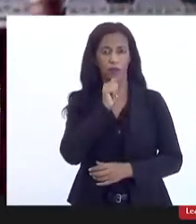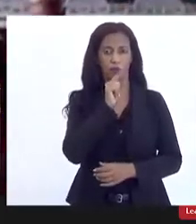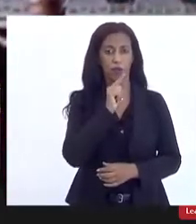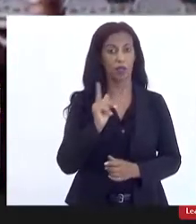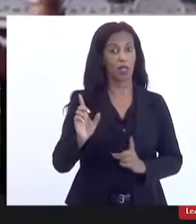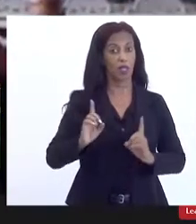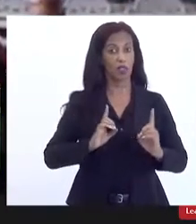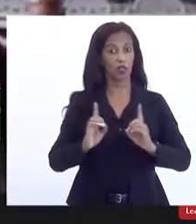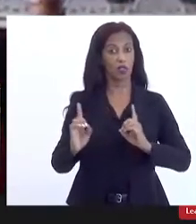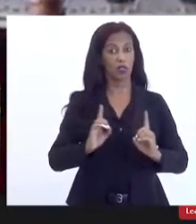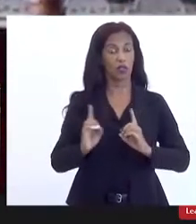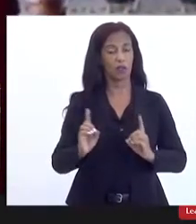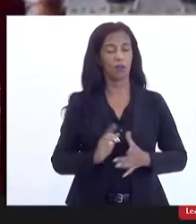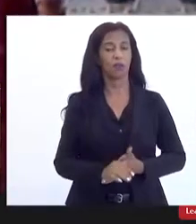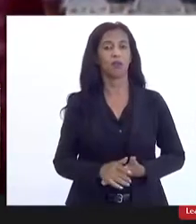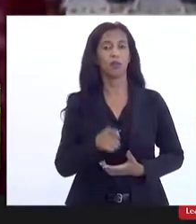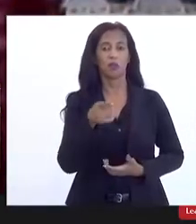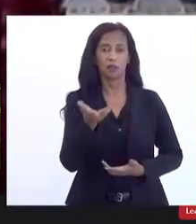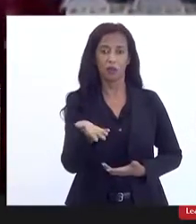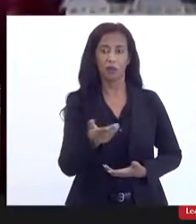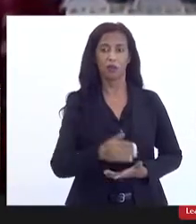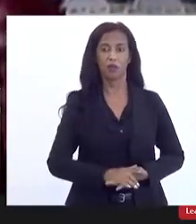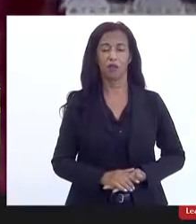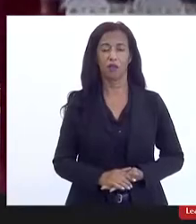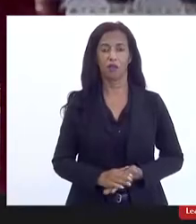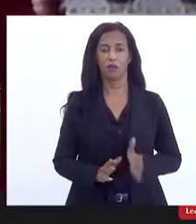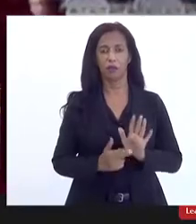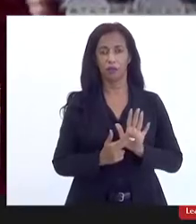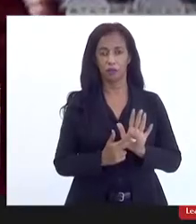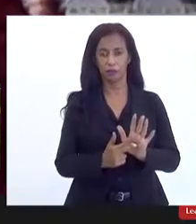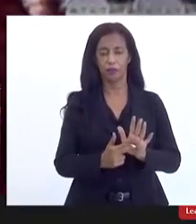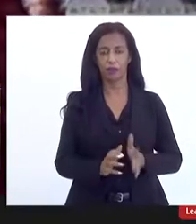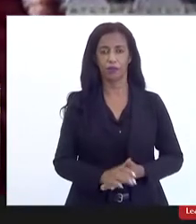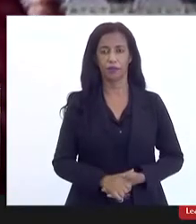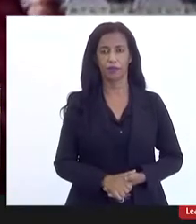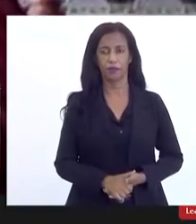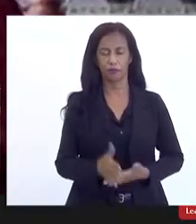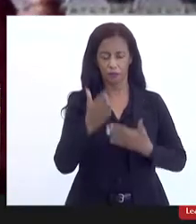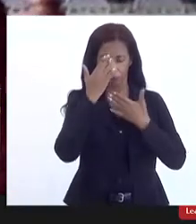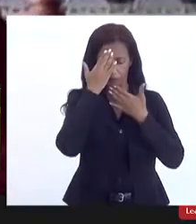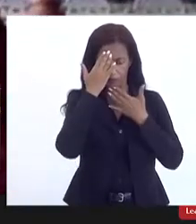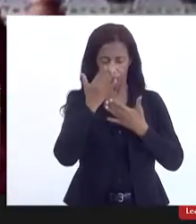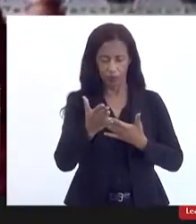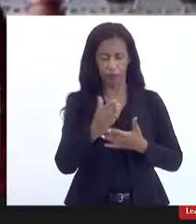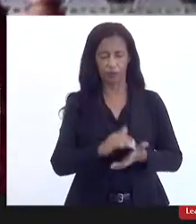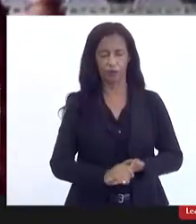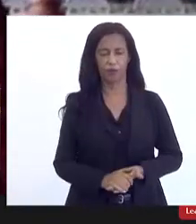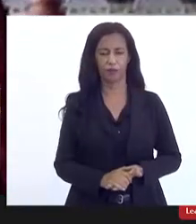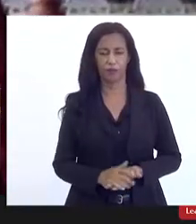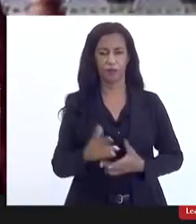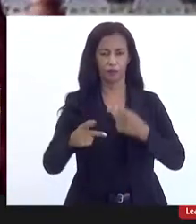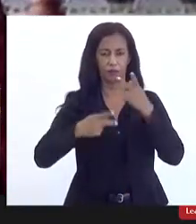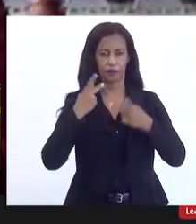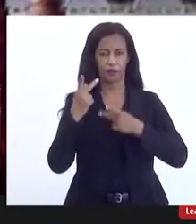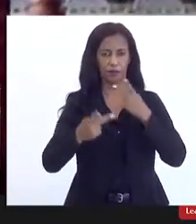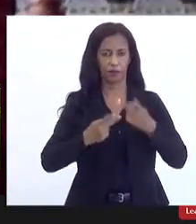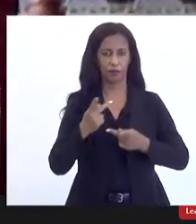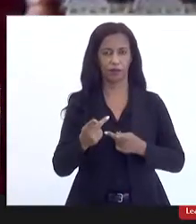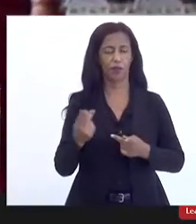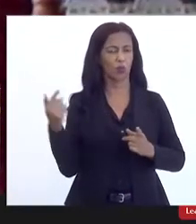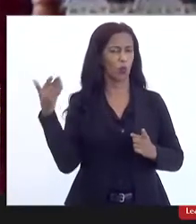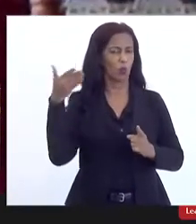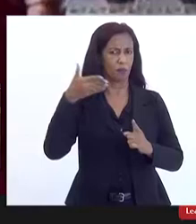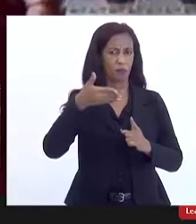essa dinâmica que você apresenta muito obrigada pela sua intervenção foi muito